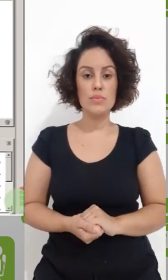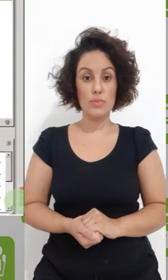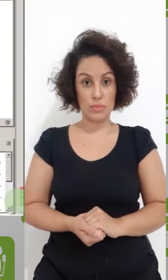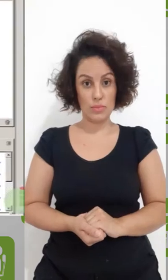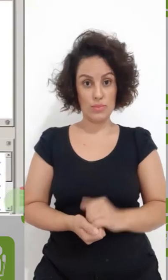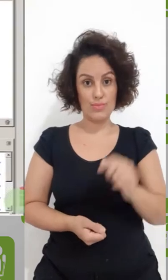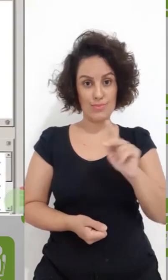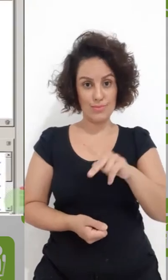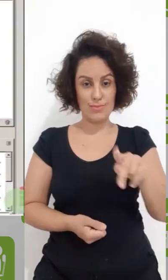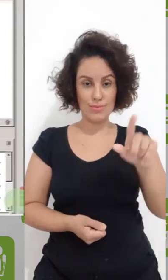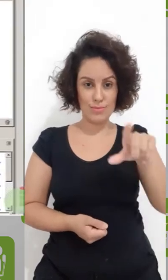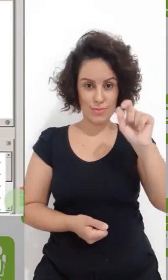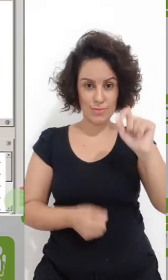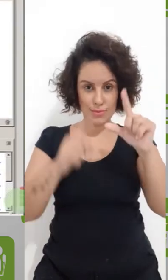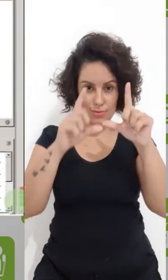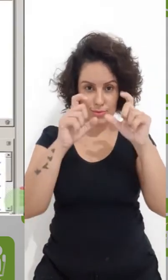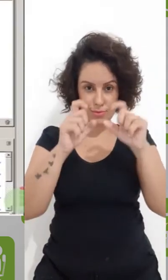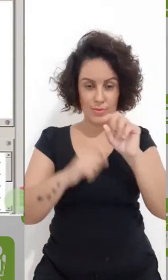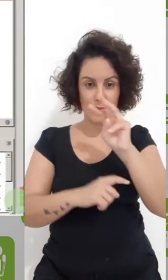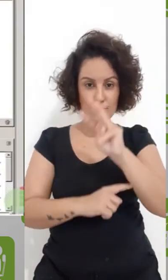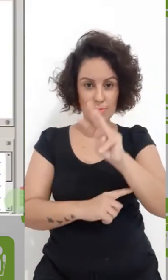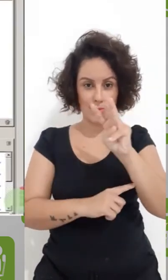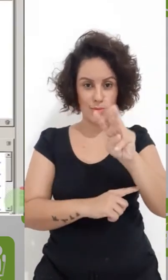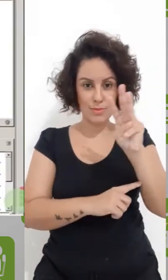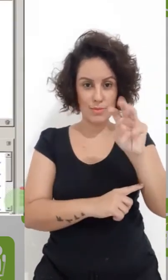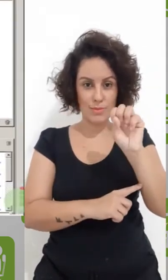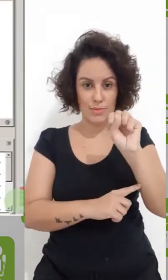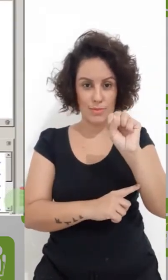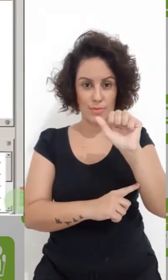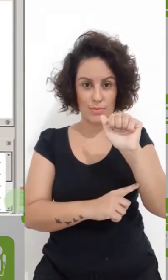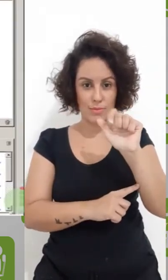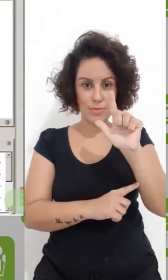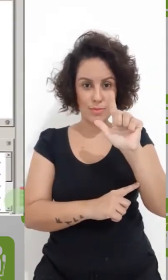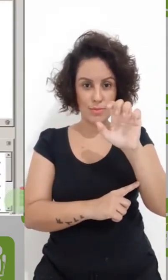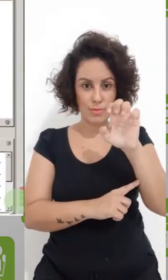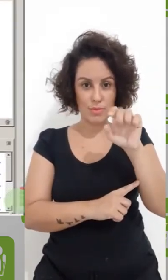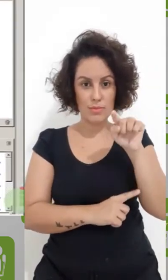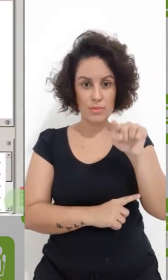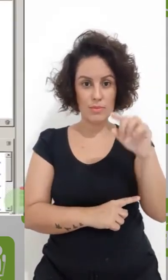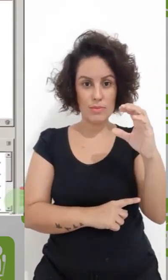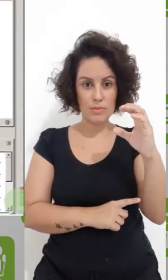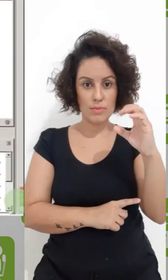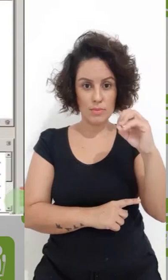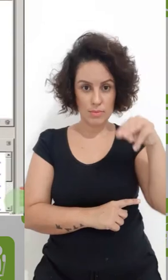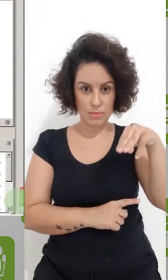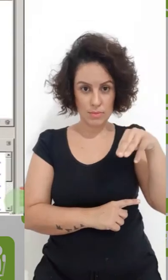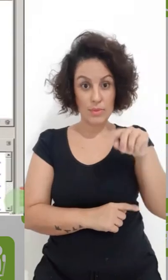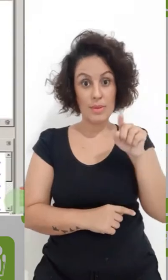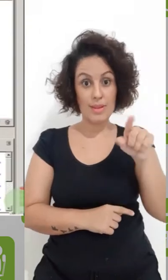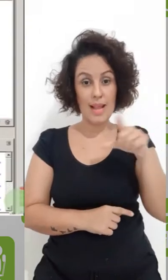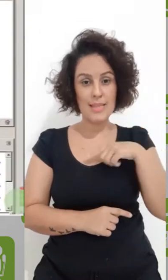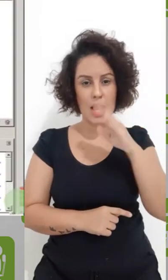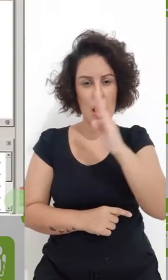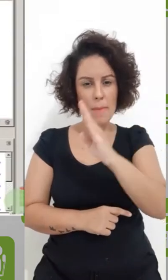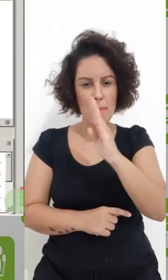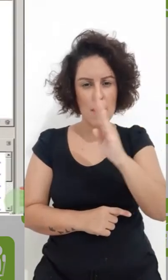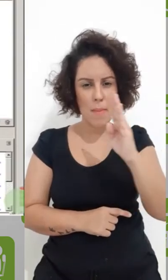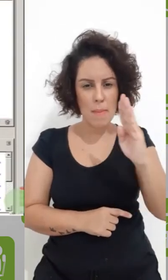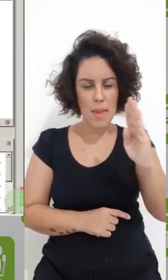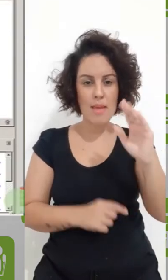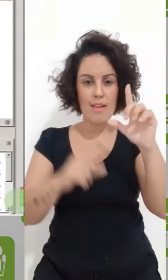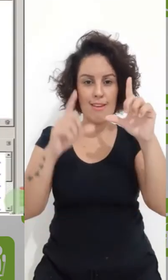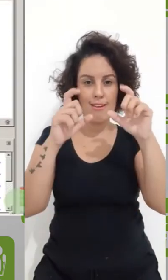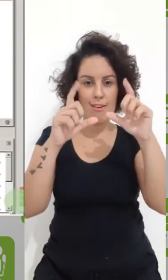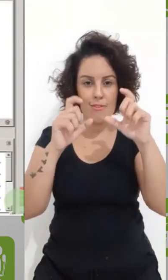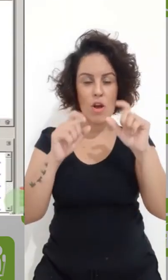Escolhi uma foto no site morguefile.com. Nesse site tem uma biblioteca de fotos com